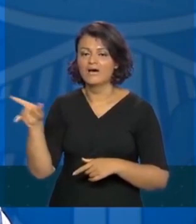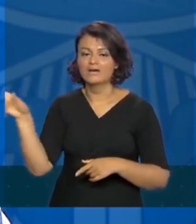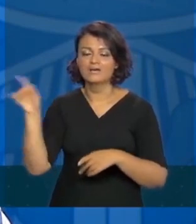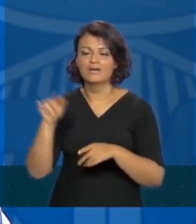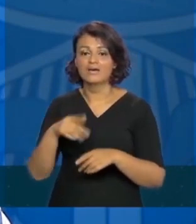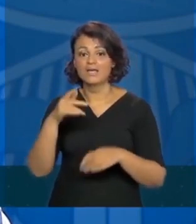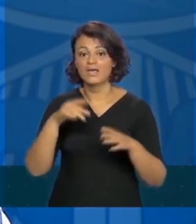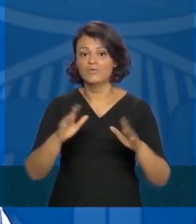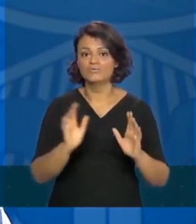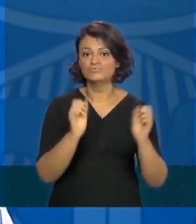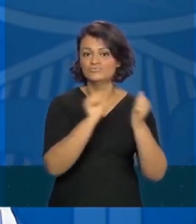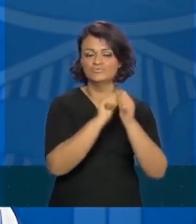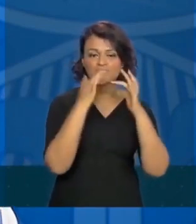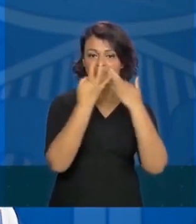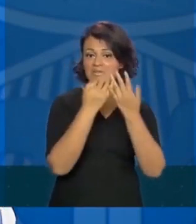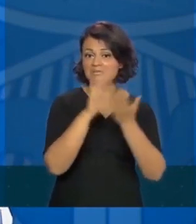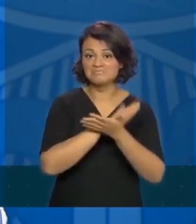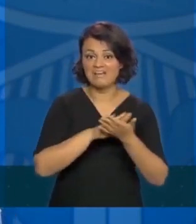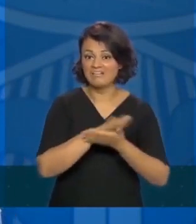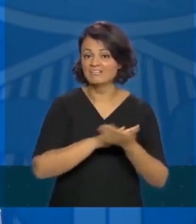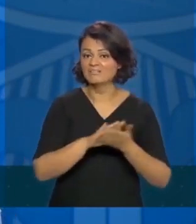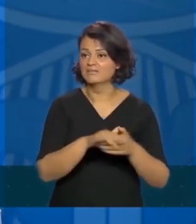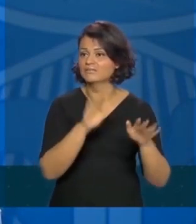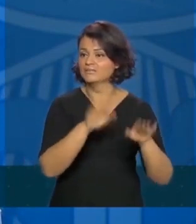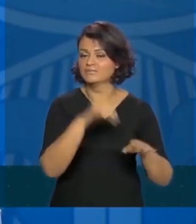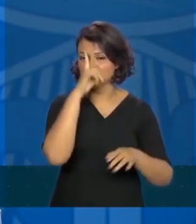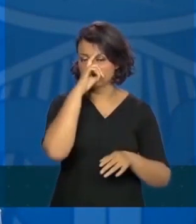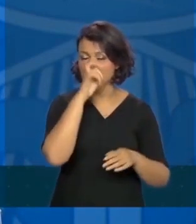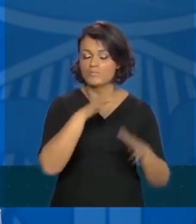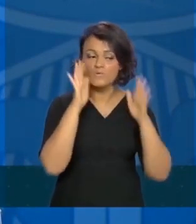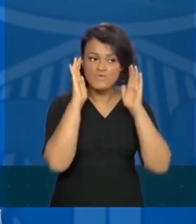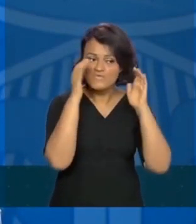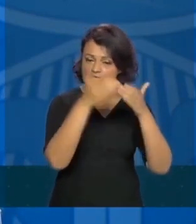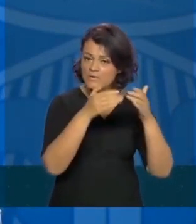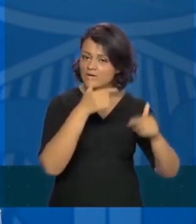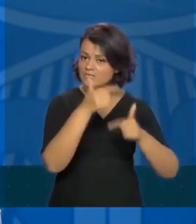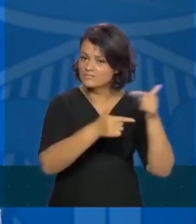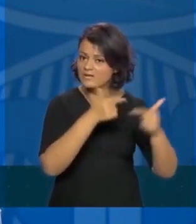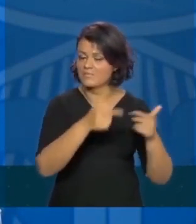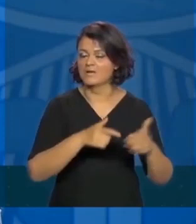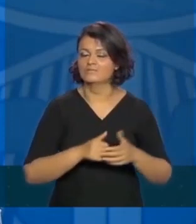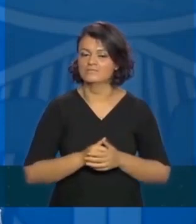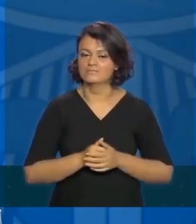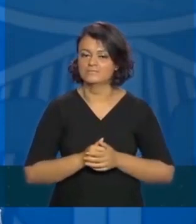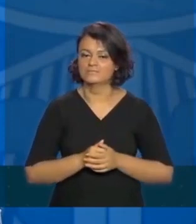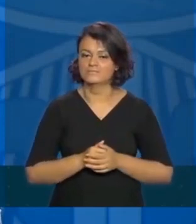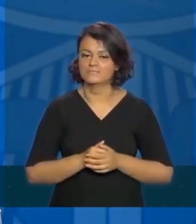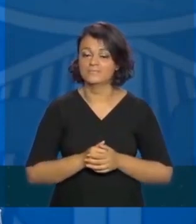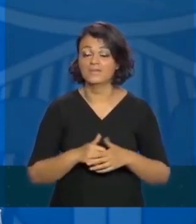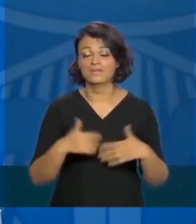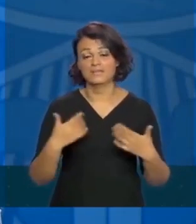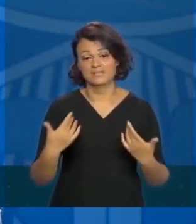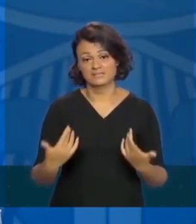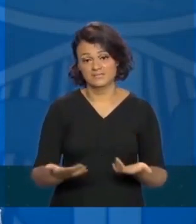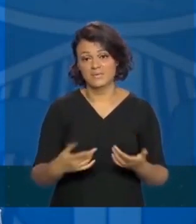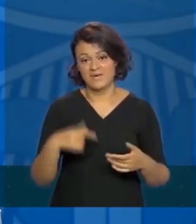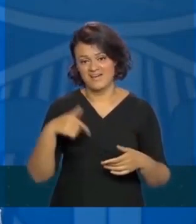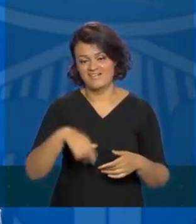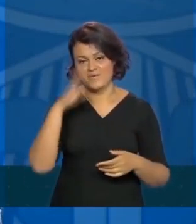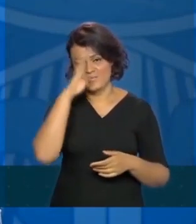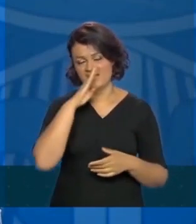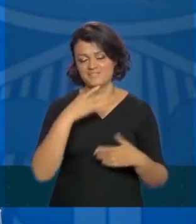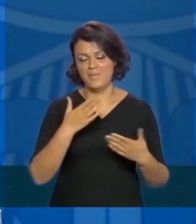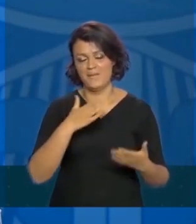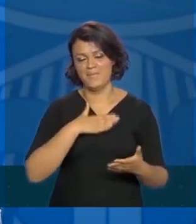mulher esperando. O foco é no serviço, o foco é no trabalho. Então, esse paciente chamado Brasil,